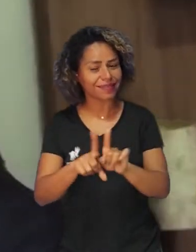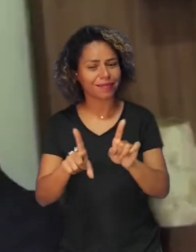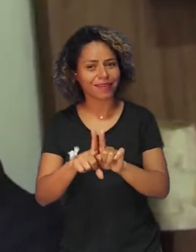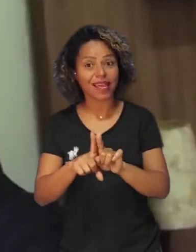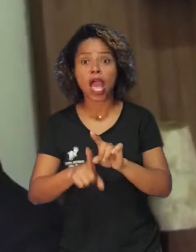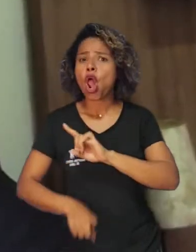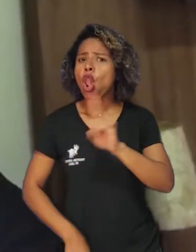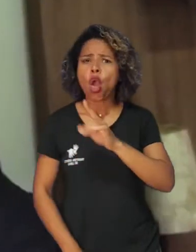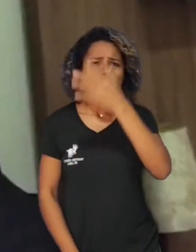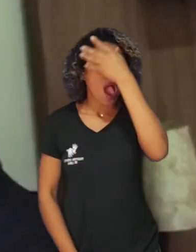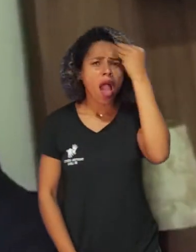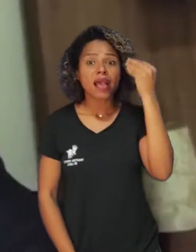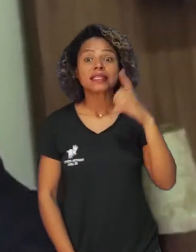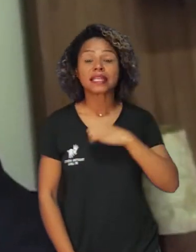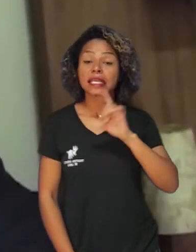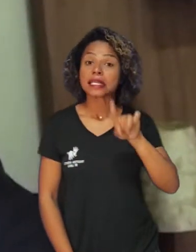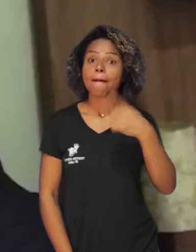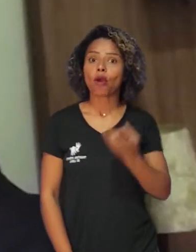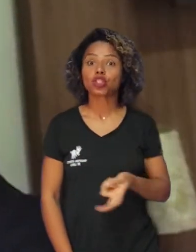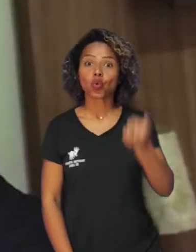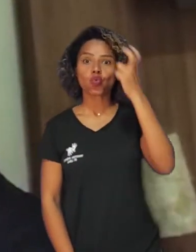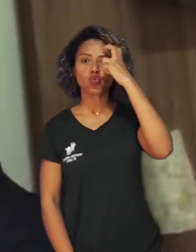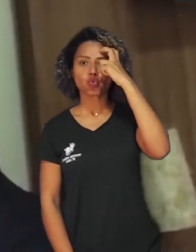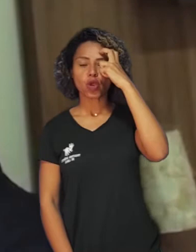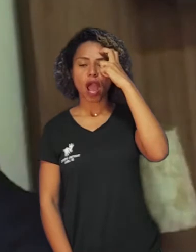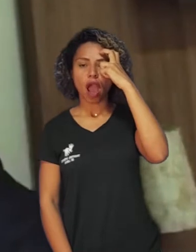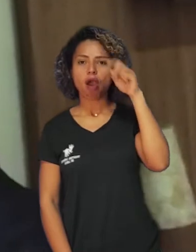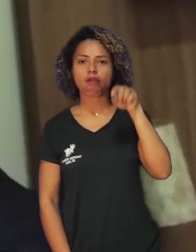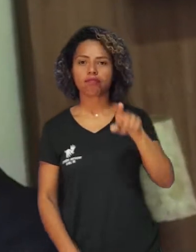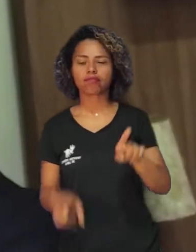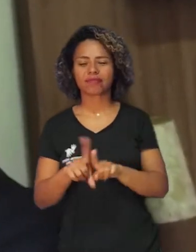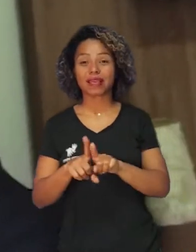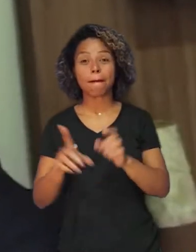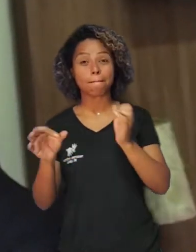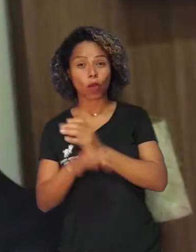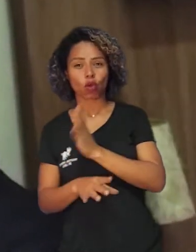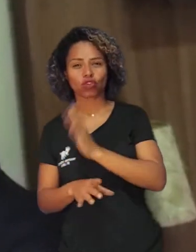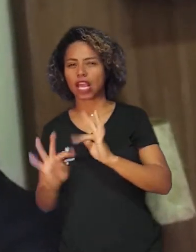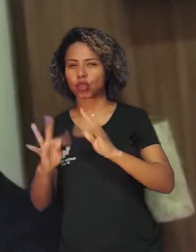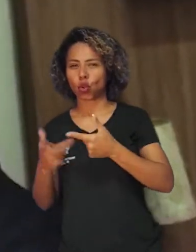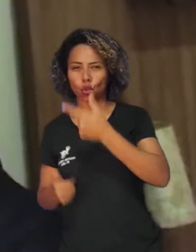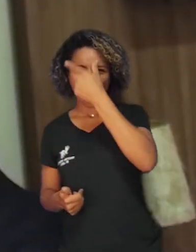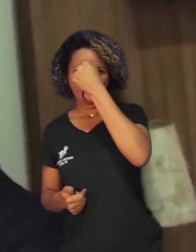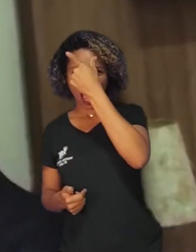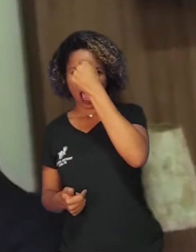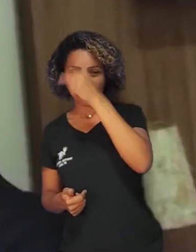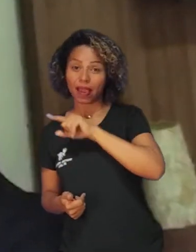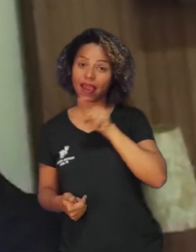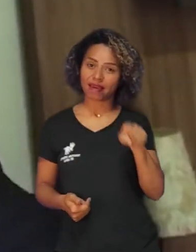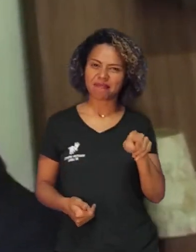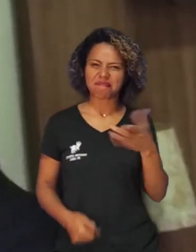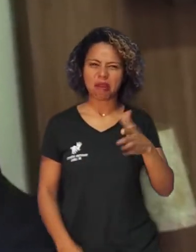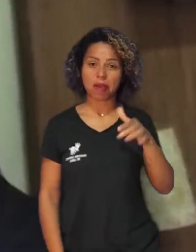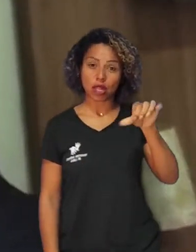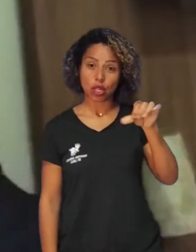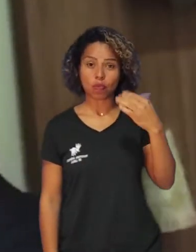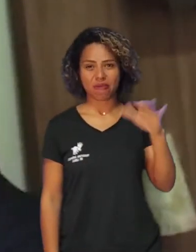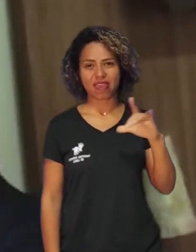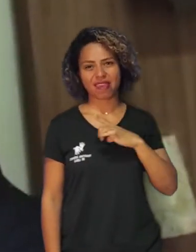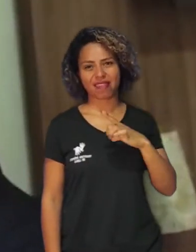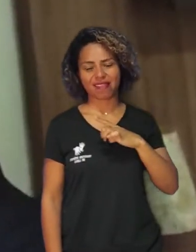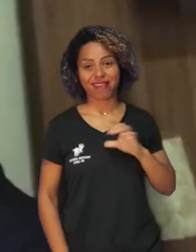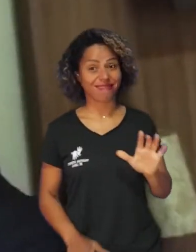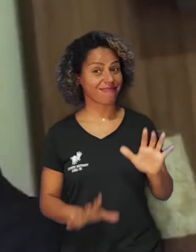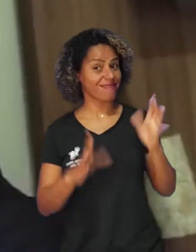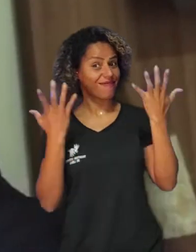esqueçam da nossa programação cultural, que é sempre depois das atividades acadêmicas e ela acontece por volta